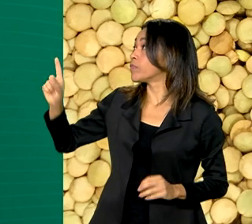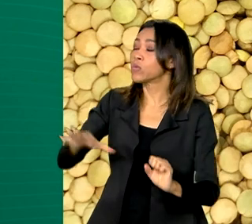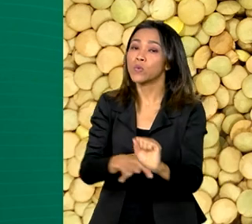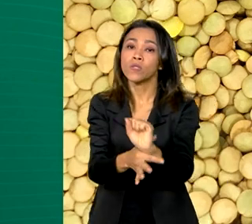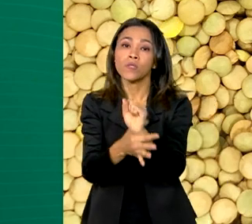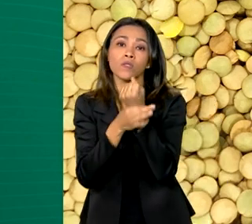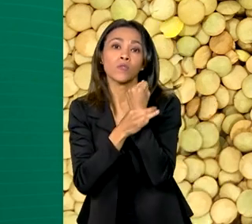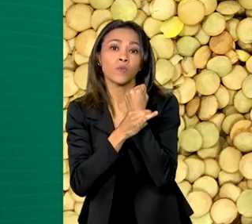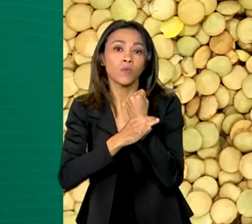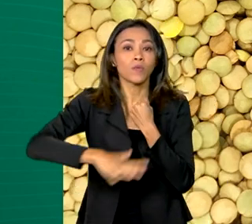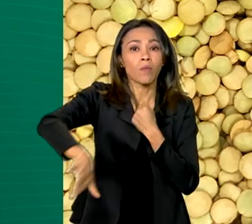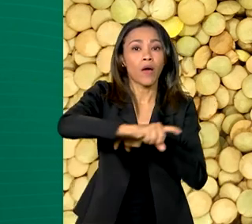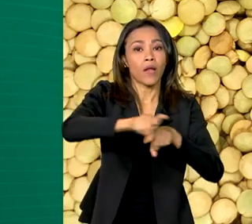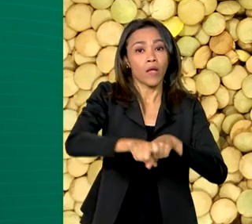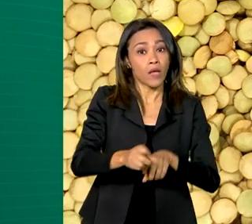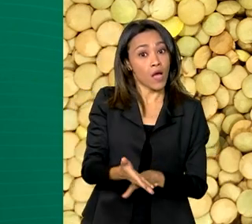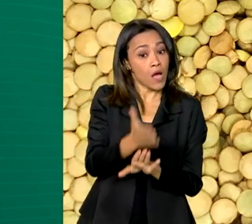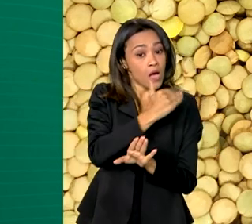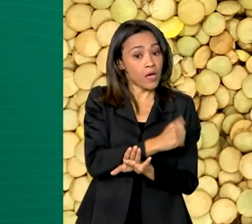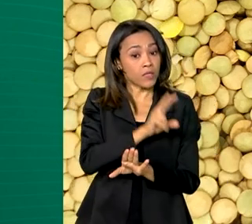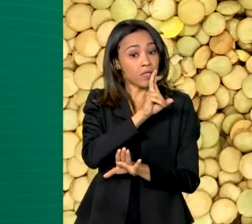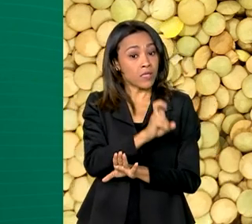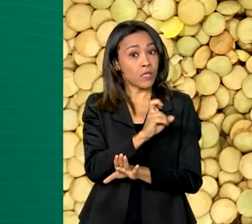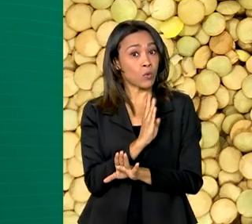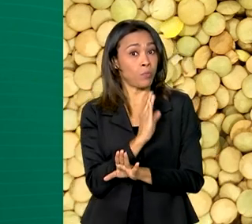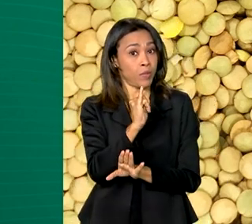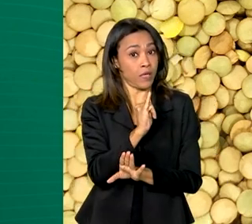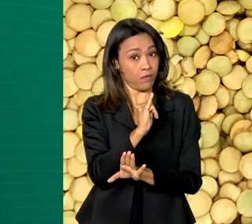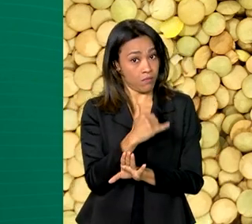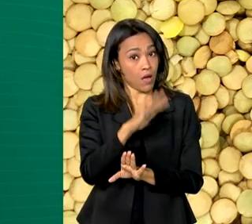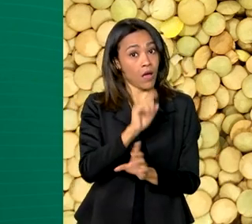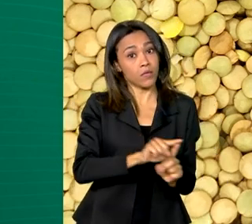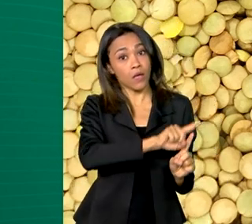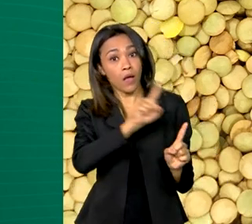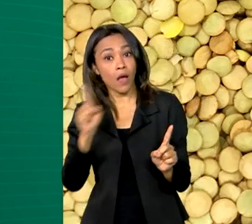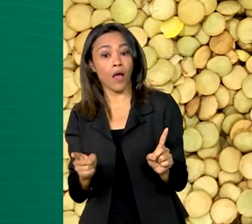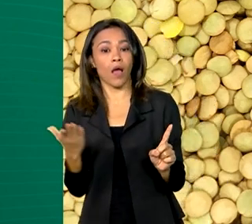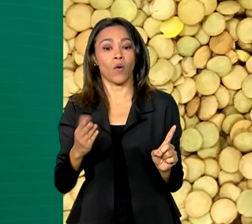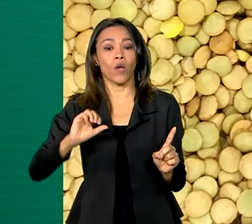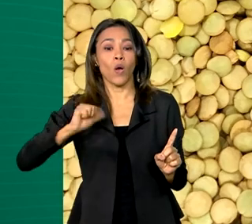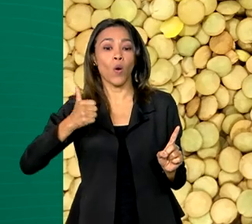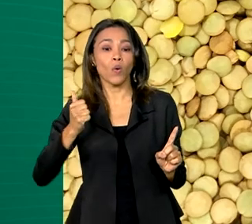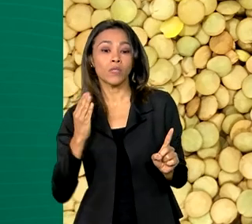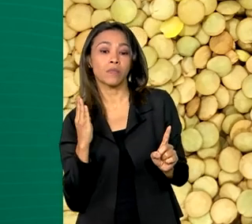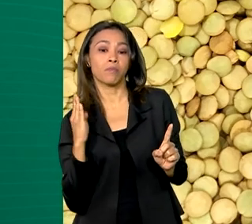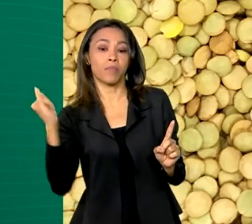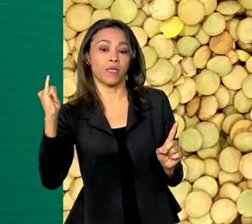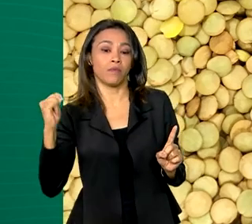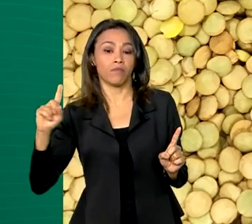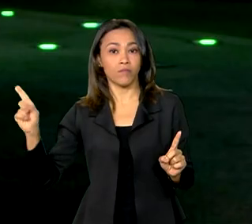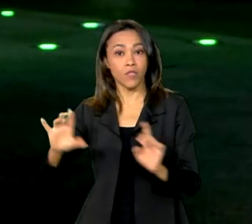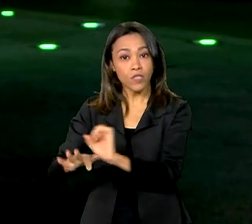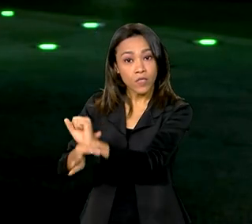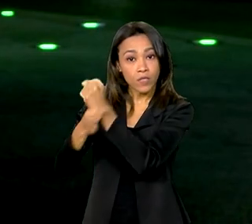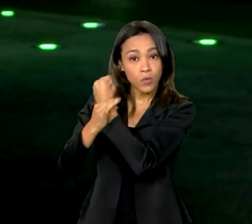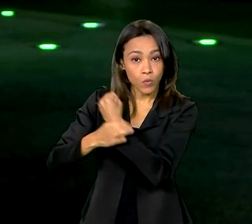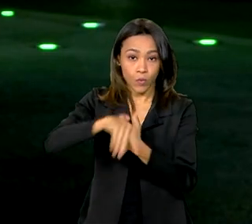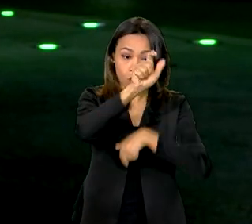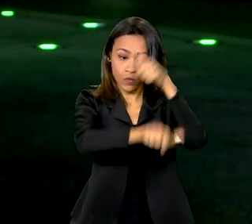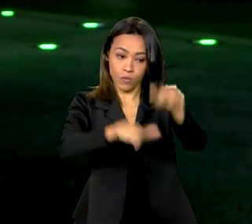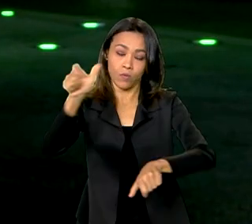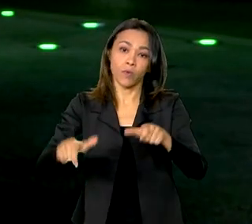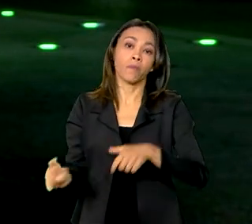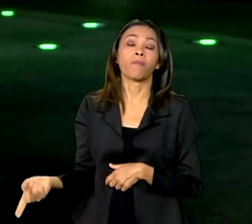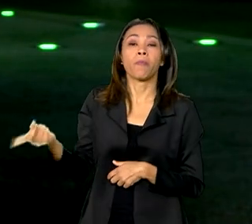passando de R 5,5 bilhões para R 11 bilhões em seguro para os produtores. O Plano